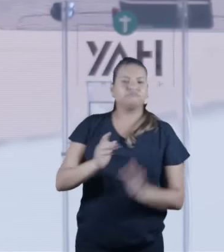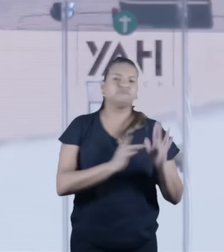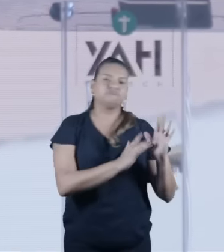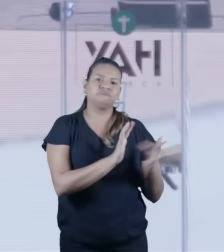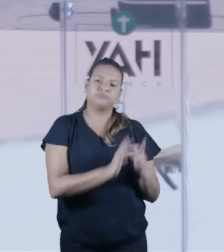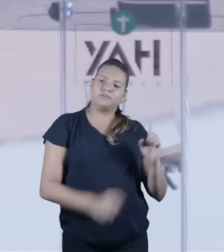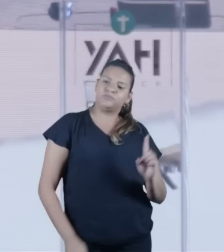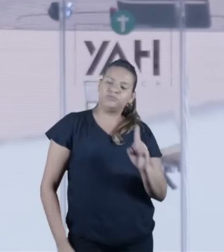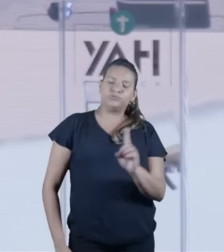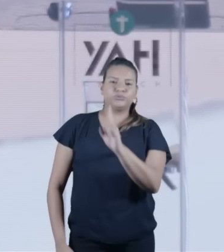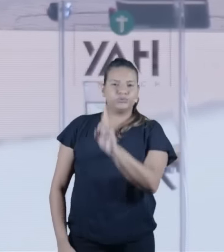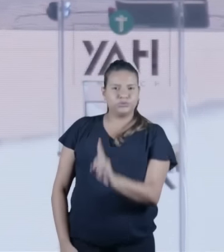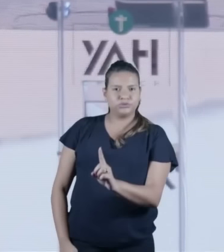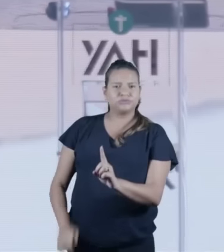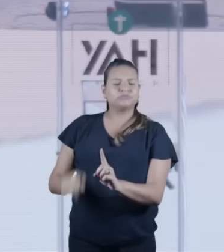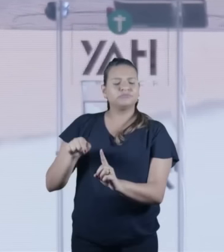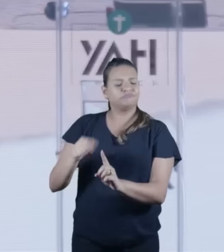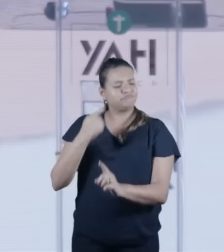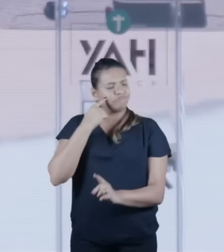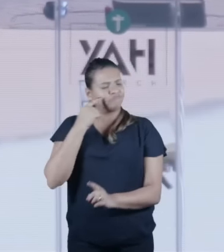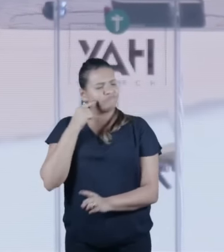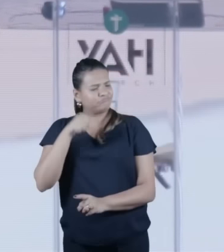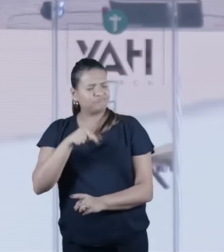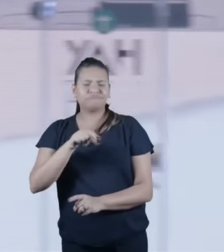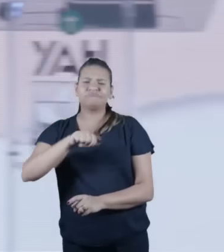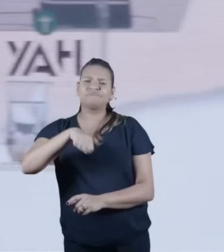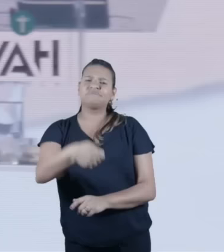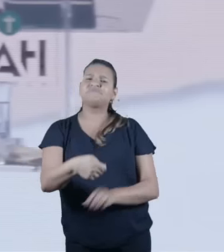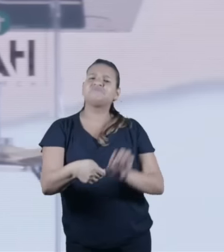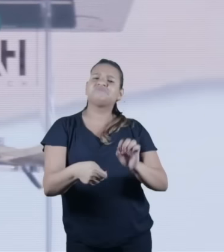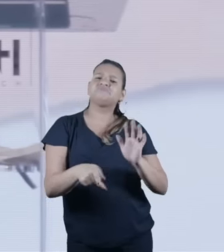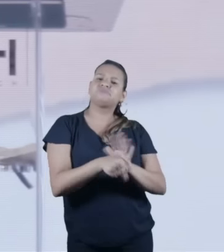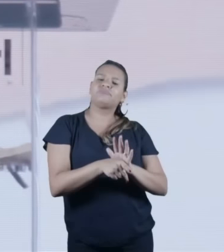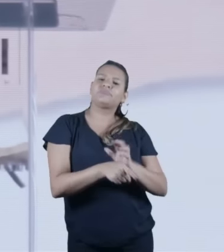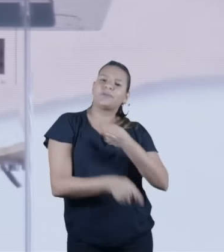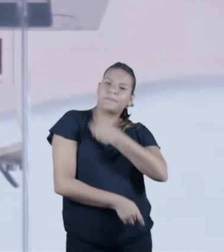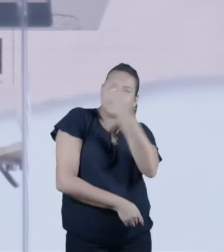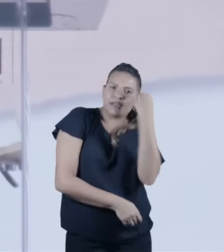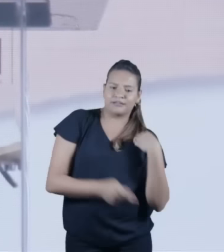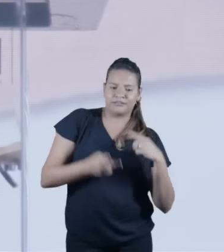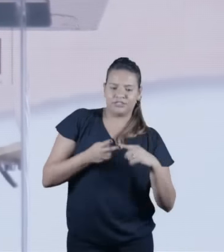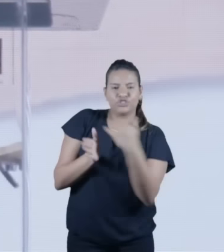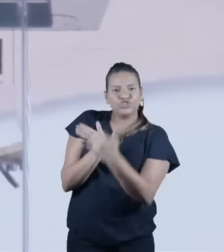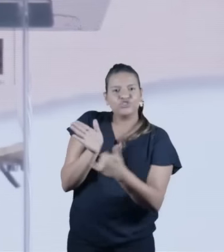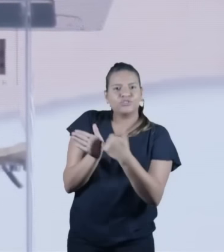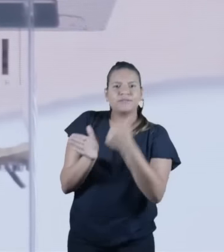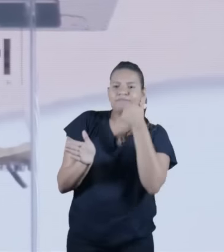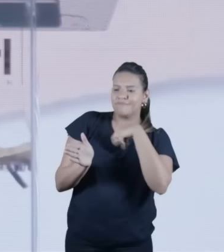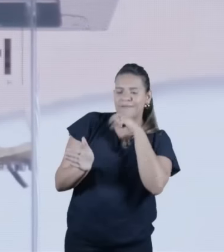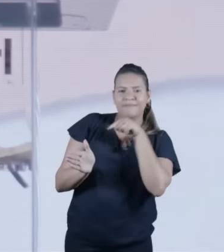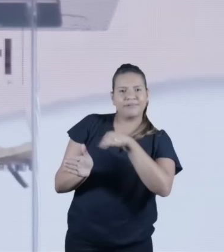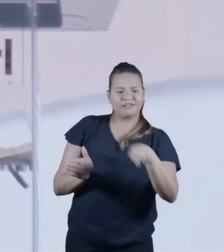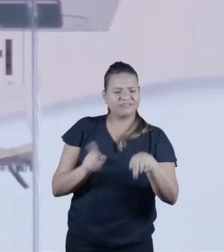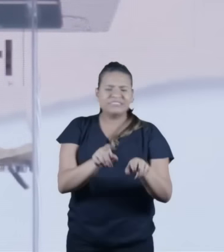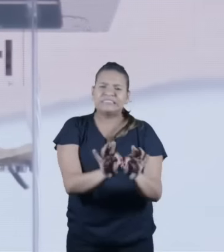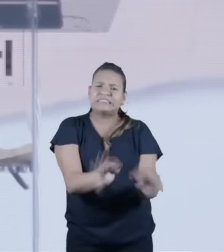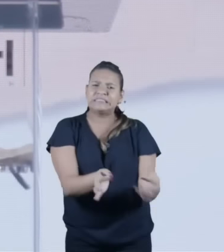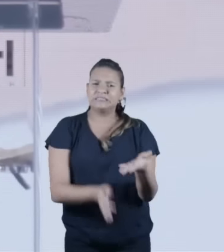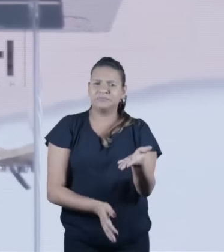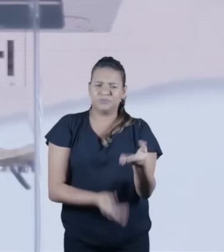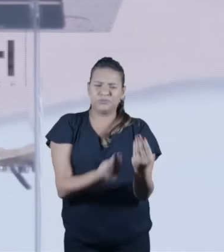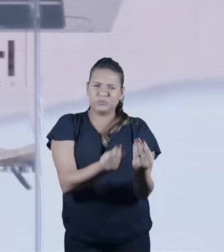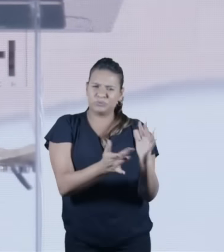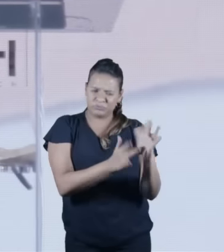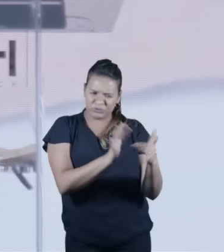o filho de José e Maria como esse simples carpinteiro não aceitava que uma pessoa como Jesus poderia ter tanto